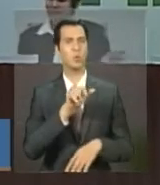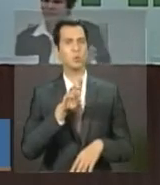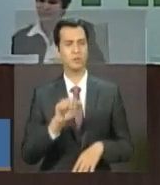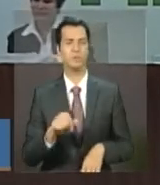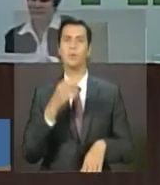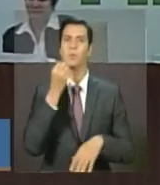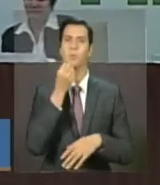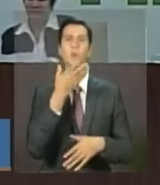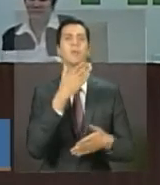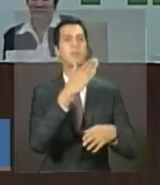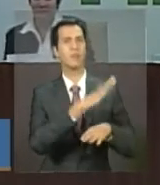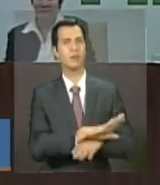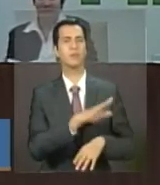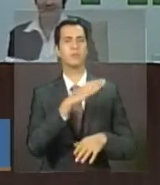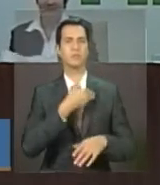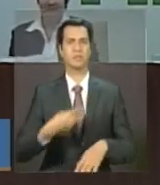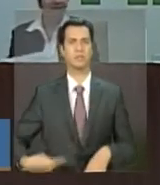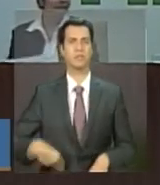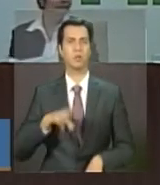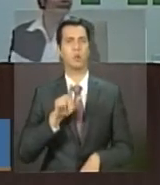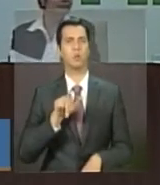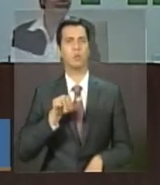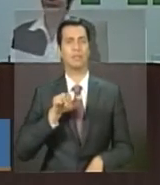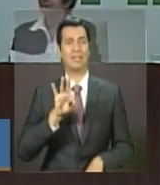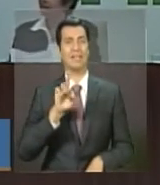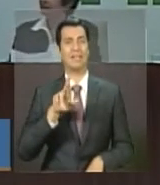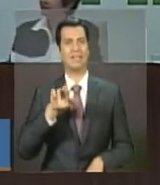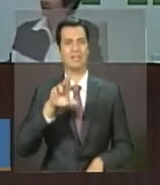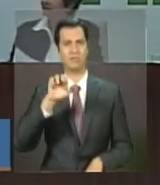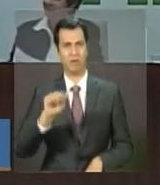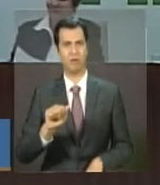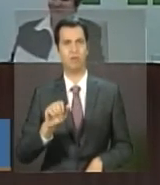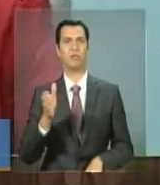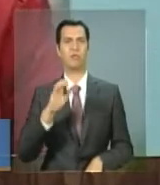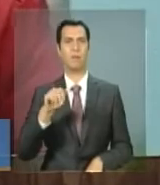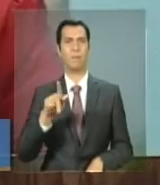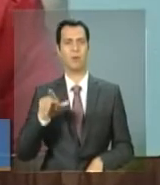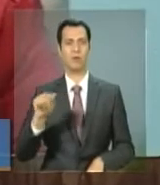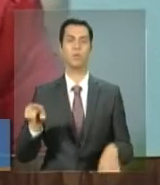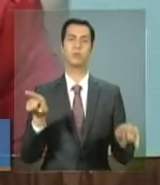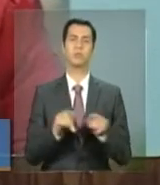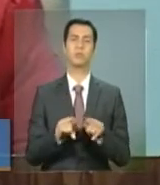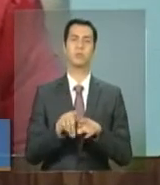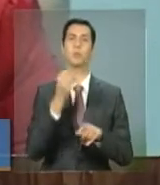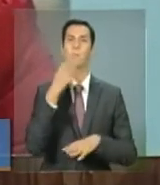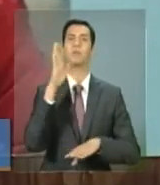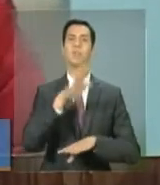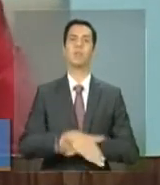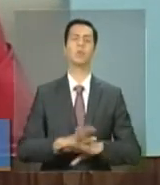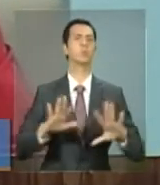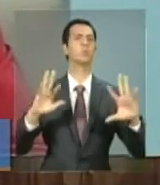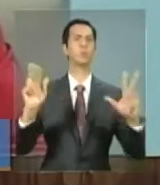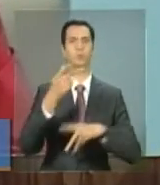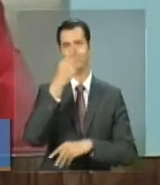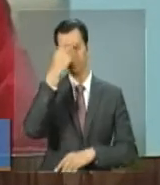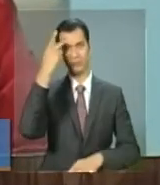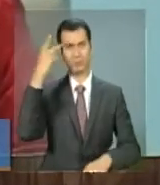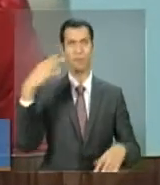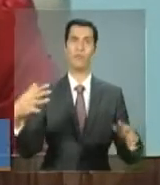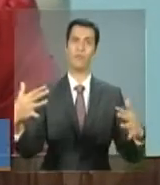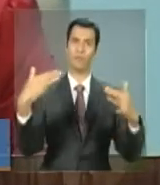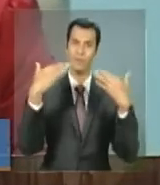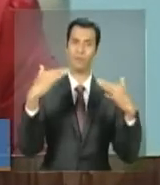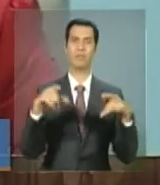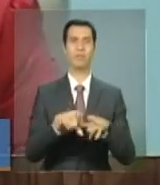ministra Tereza Campelo. Boa tarde a todos que nos veem e nos escutam. Eu acho que essa é uma